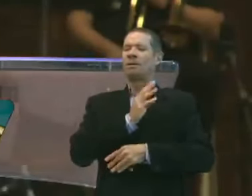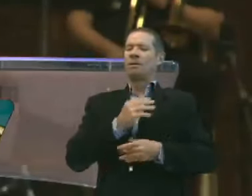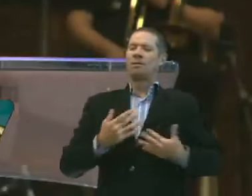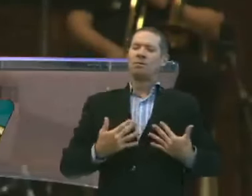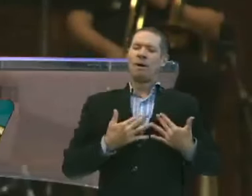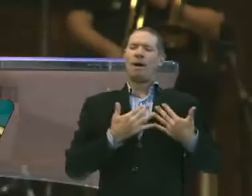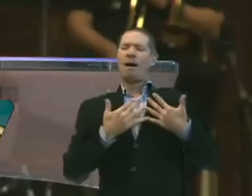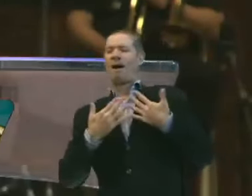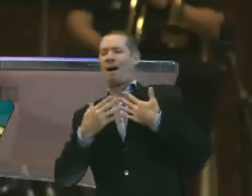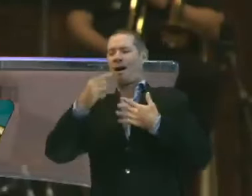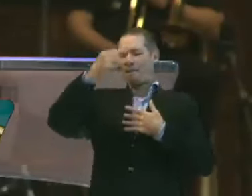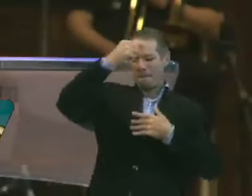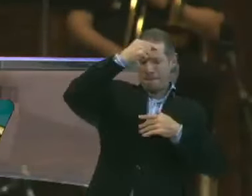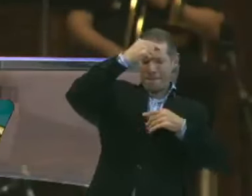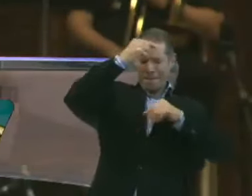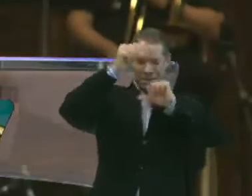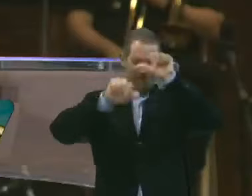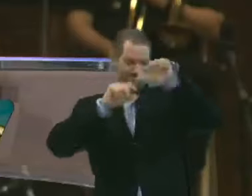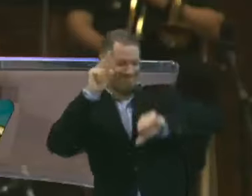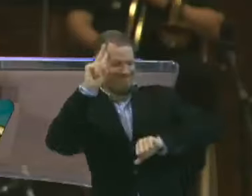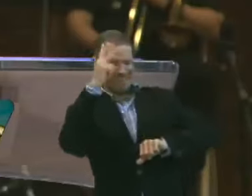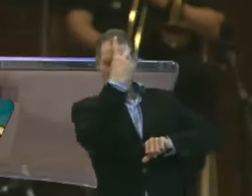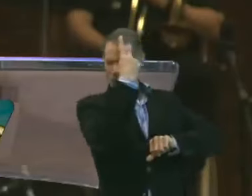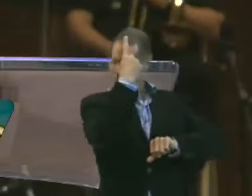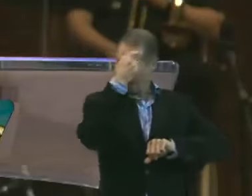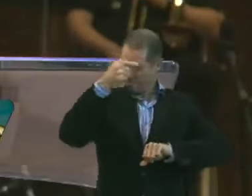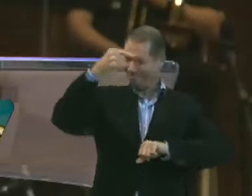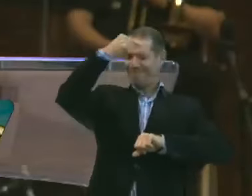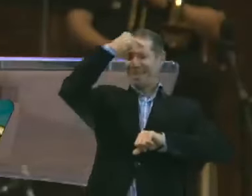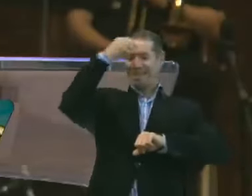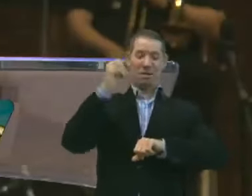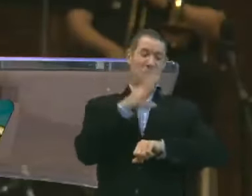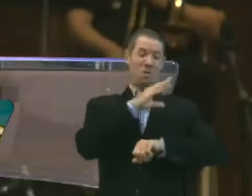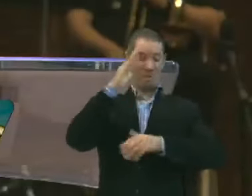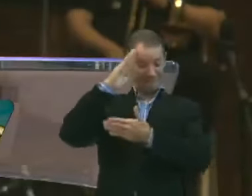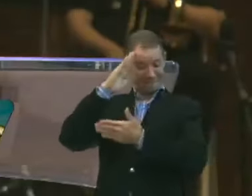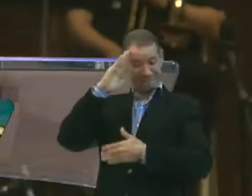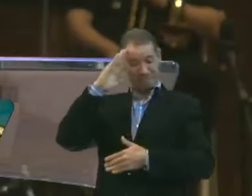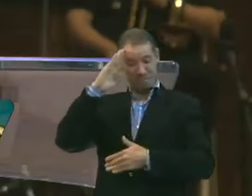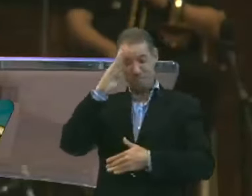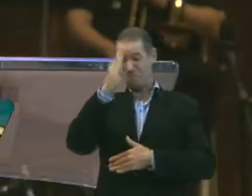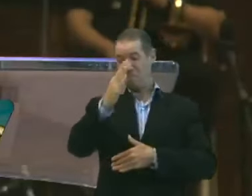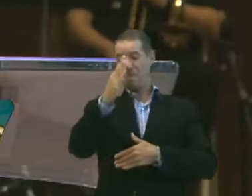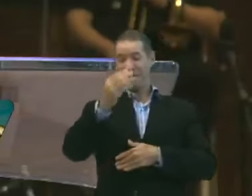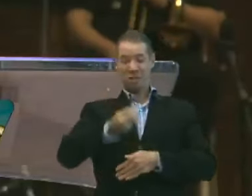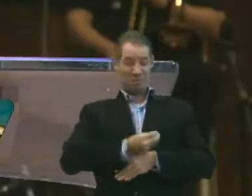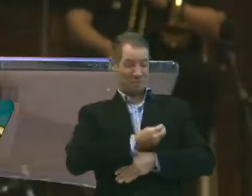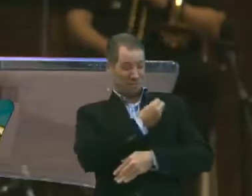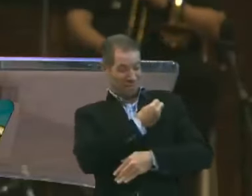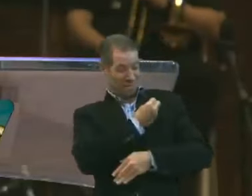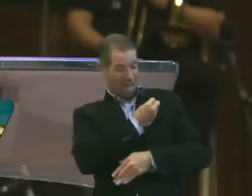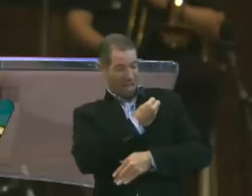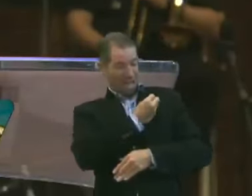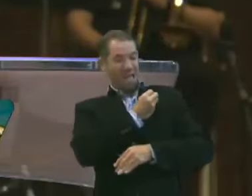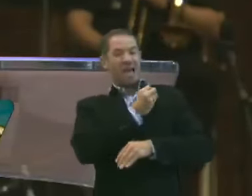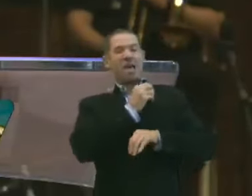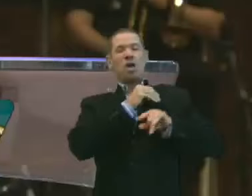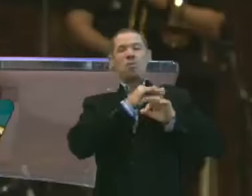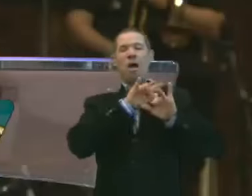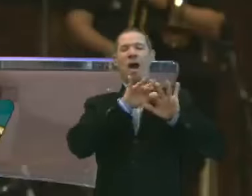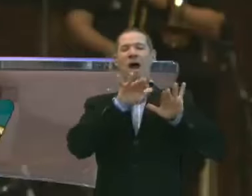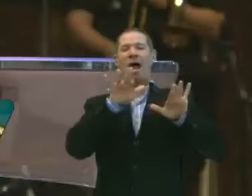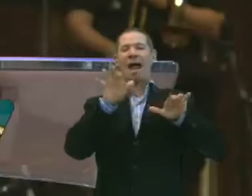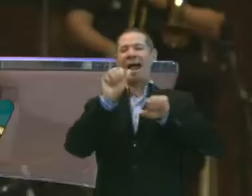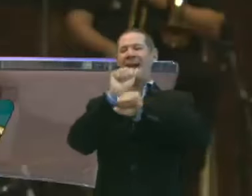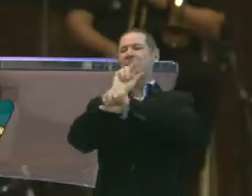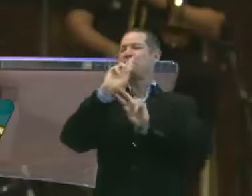Com a mente transformada. Mas principalmente. Com a nossa vida. Repleta de esperança.